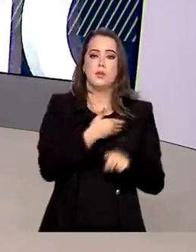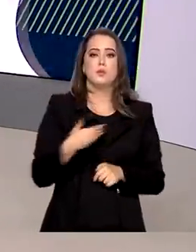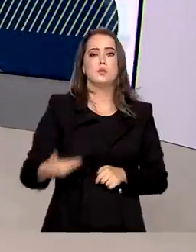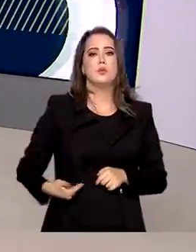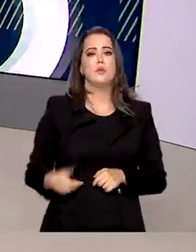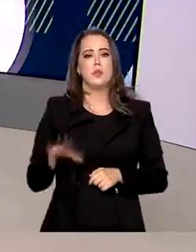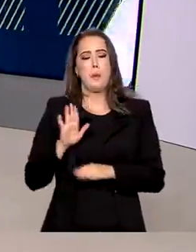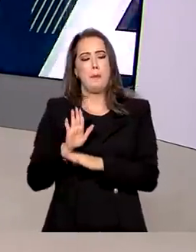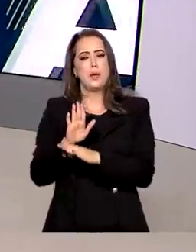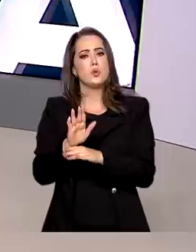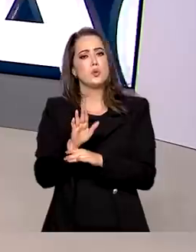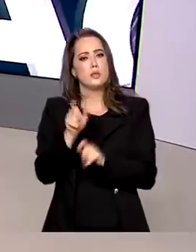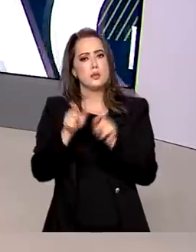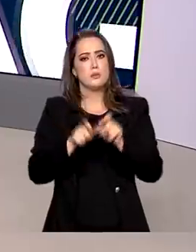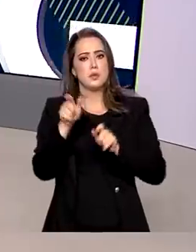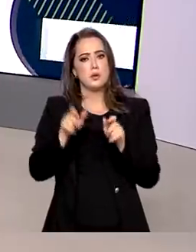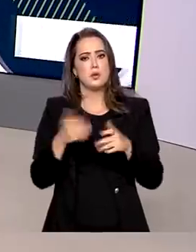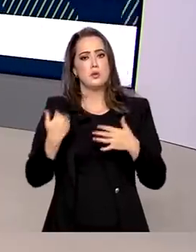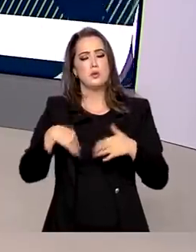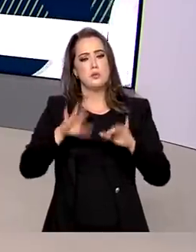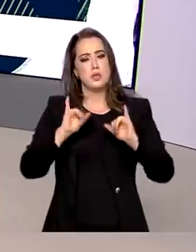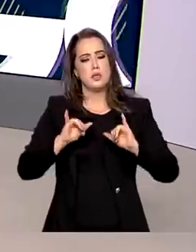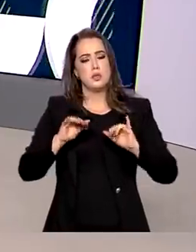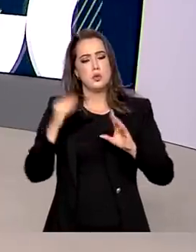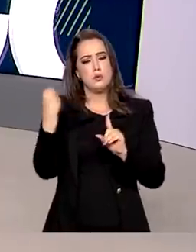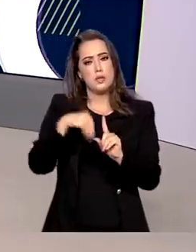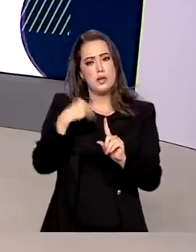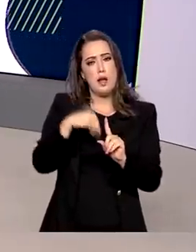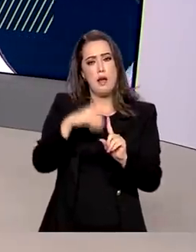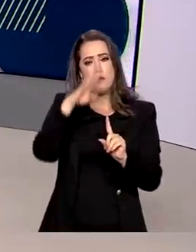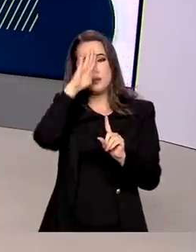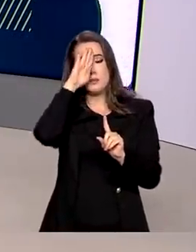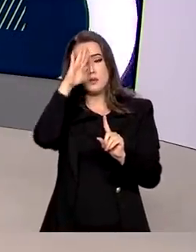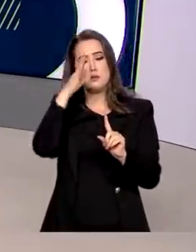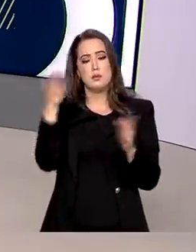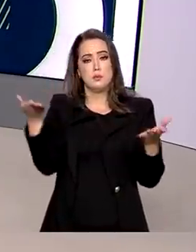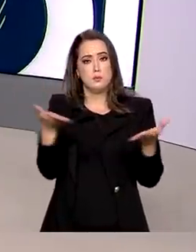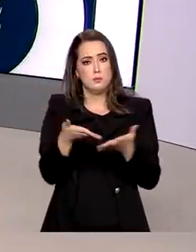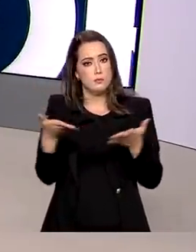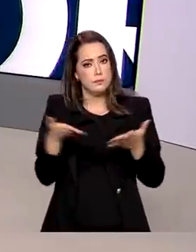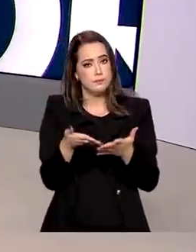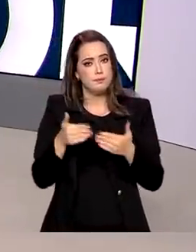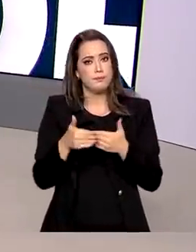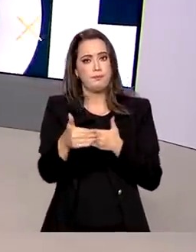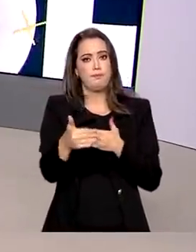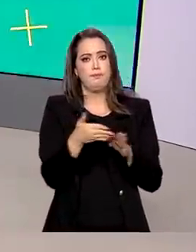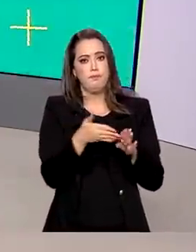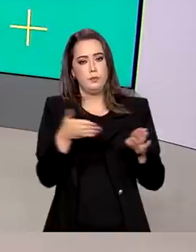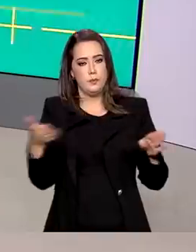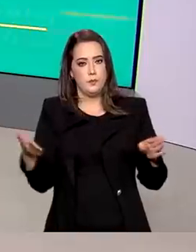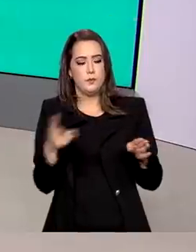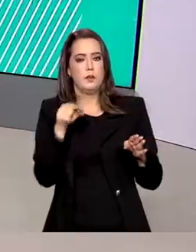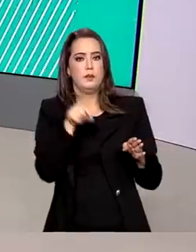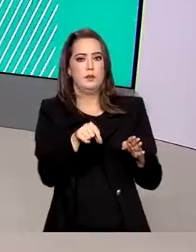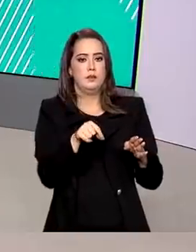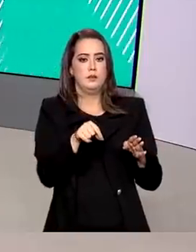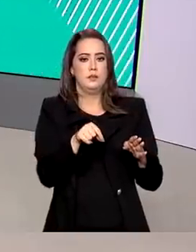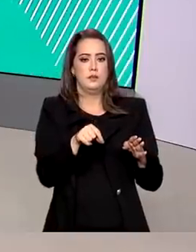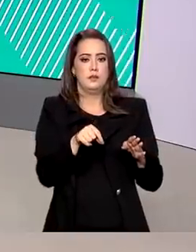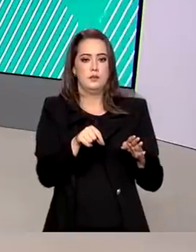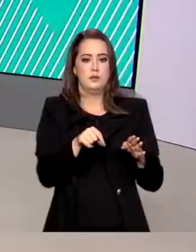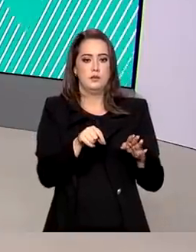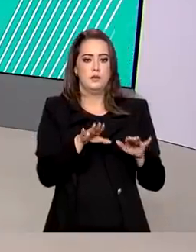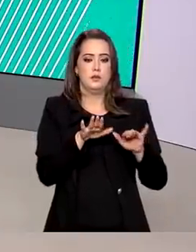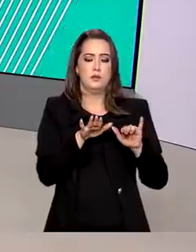para socorrer os brasileiros mais vulneráveis, principalmente nesse momento em que estamos passando aí pela fase final,